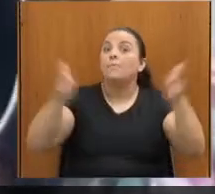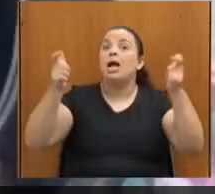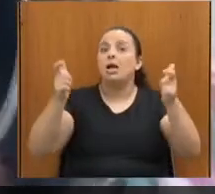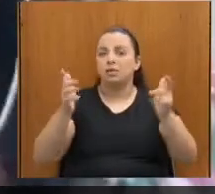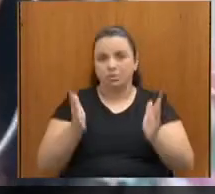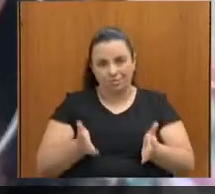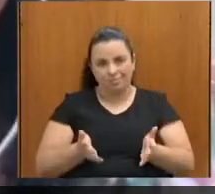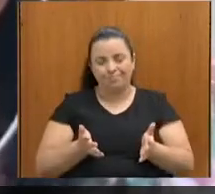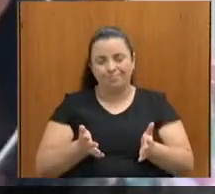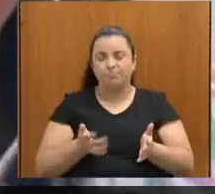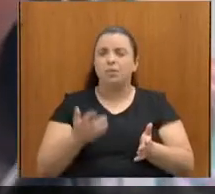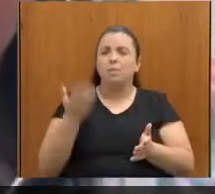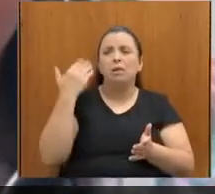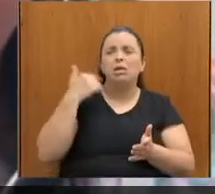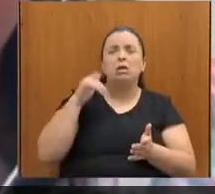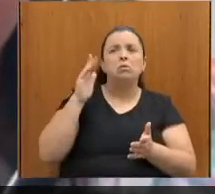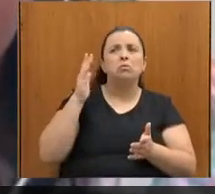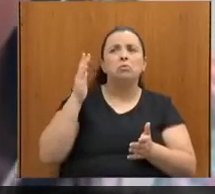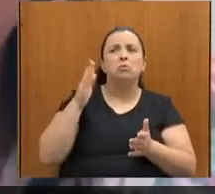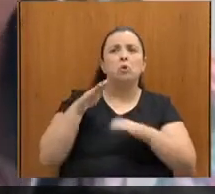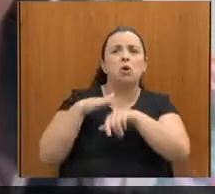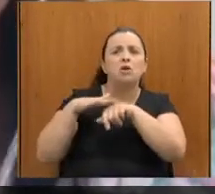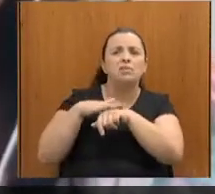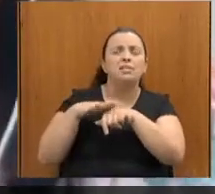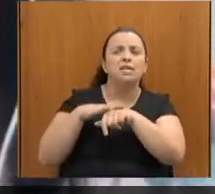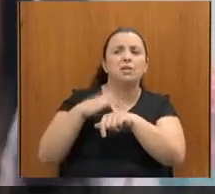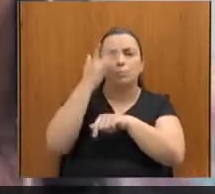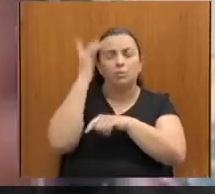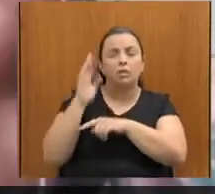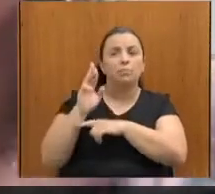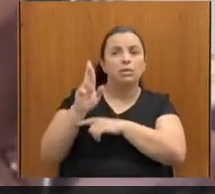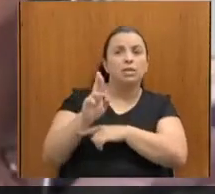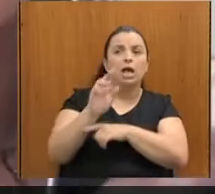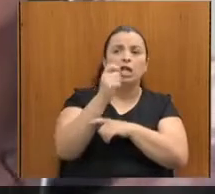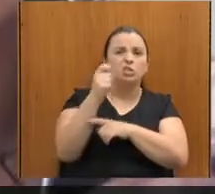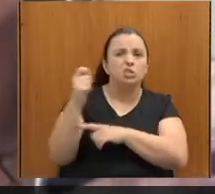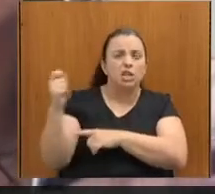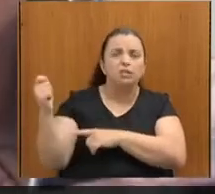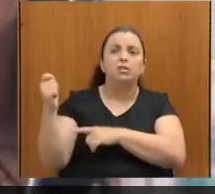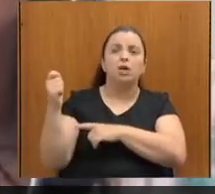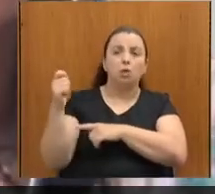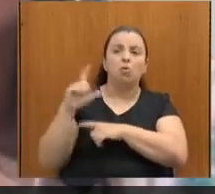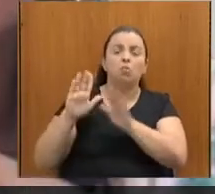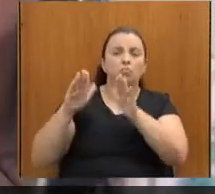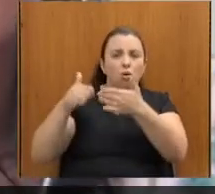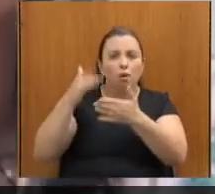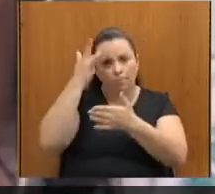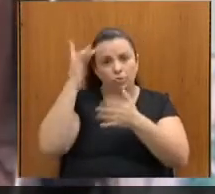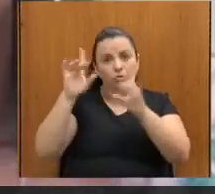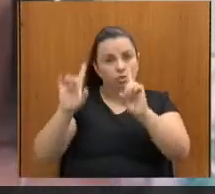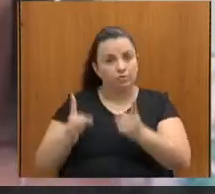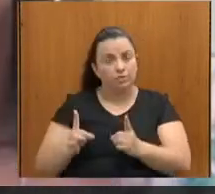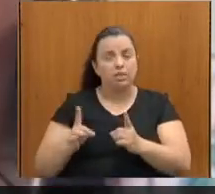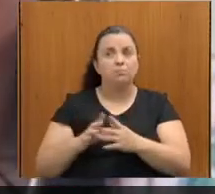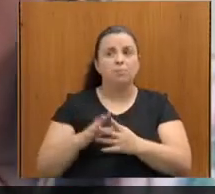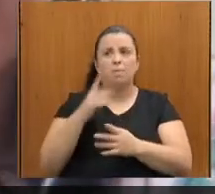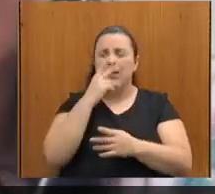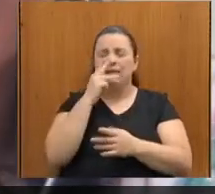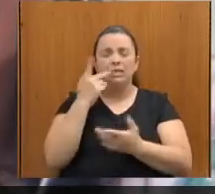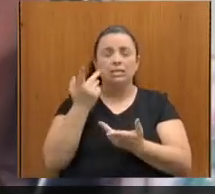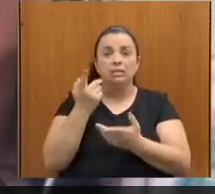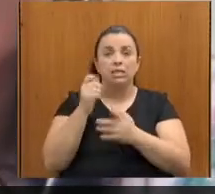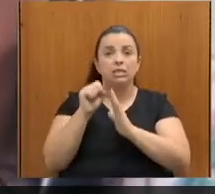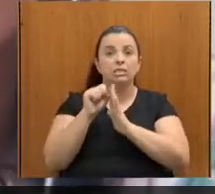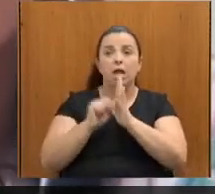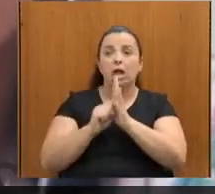associações que cuidam de pessoas com deficiência e que fazem essa luta, parece que nós estamos no século passado quando a gente